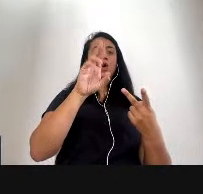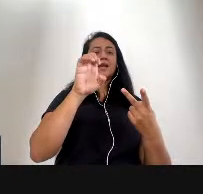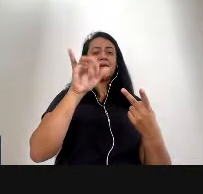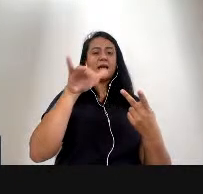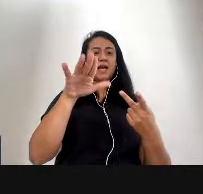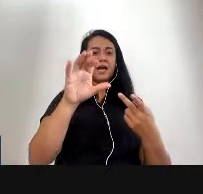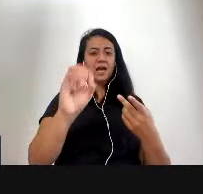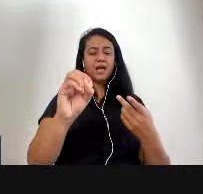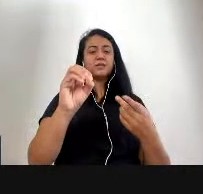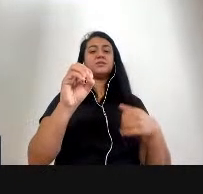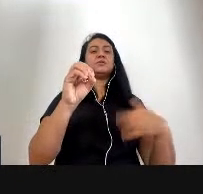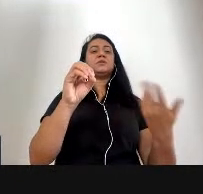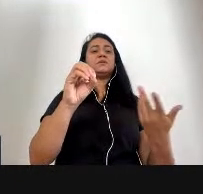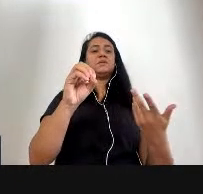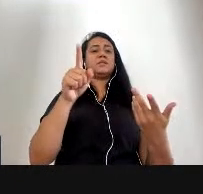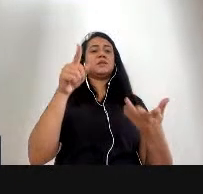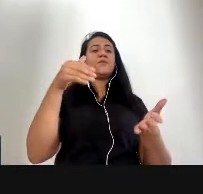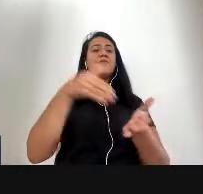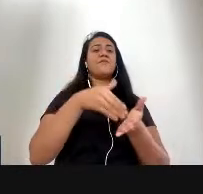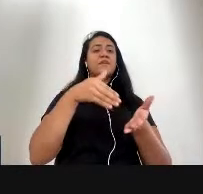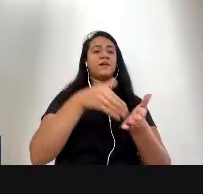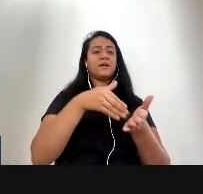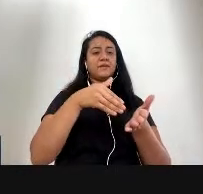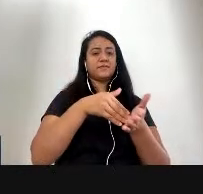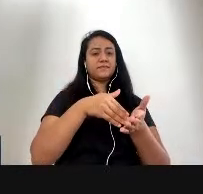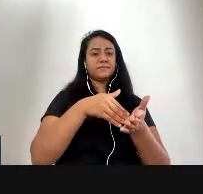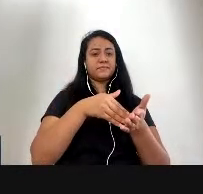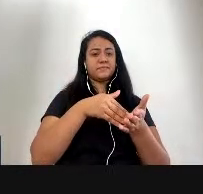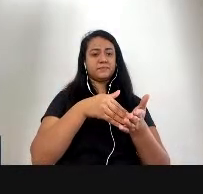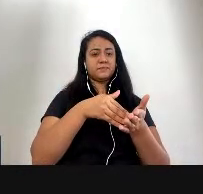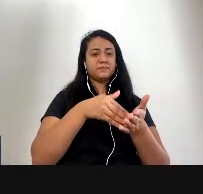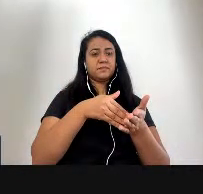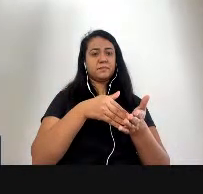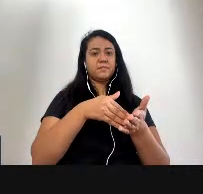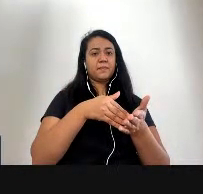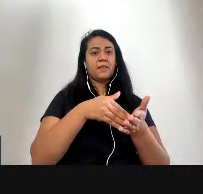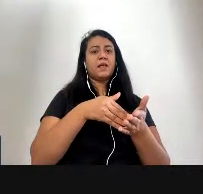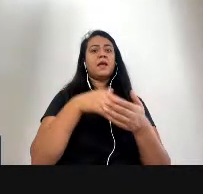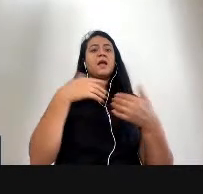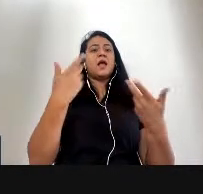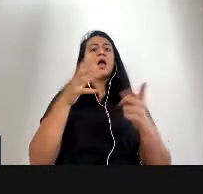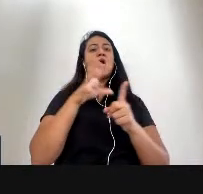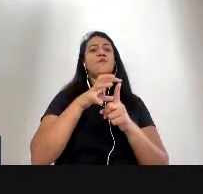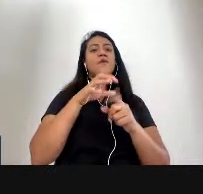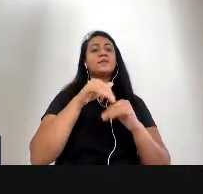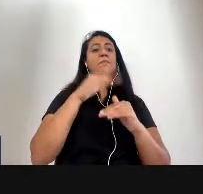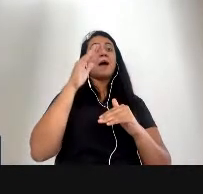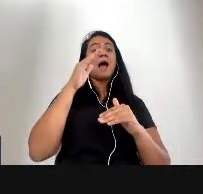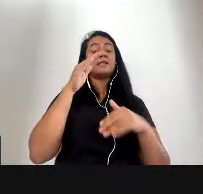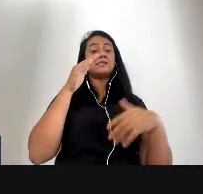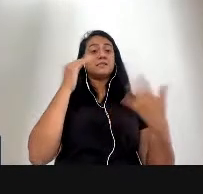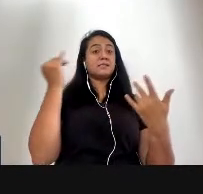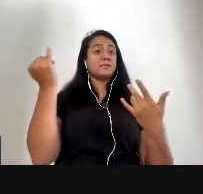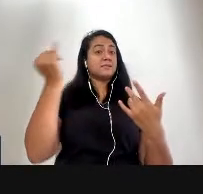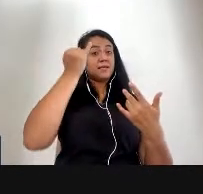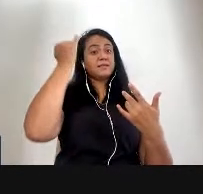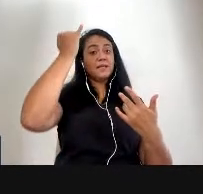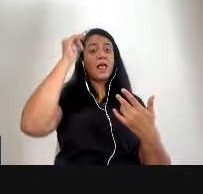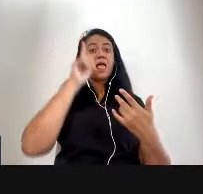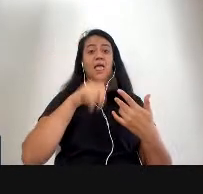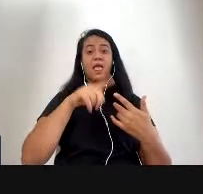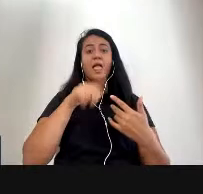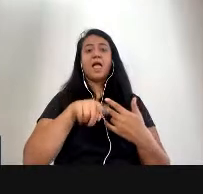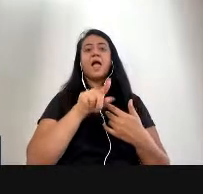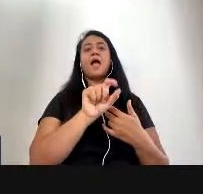e por fim só para dizer uma das influências mais interessantes né e